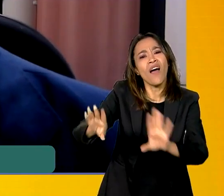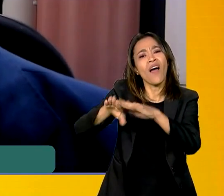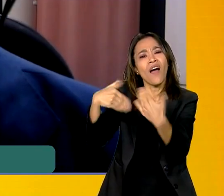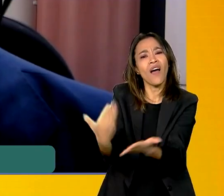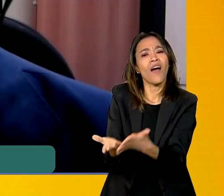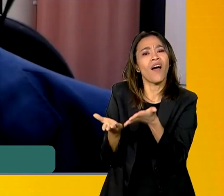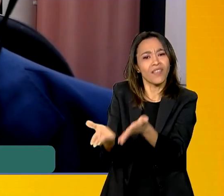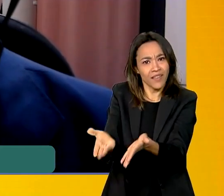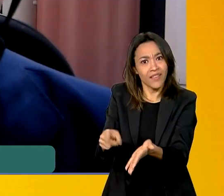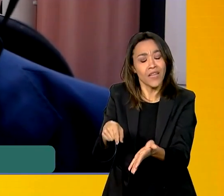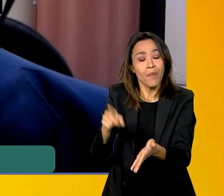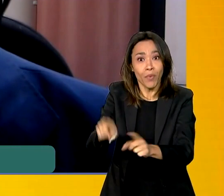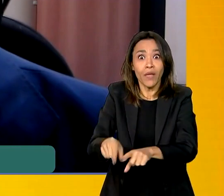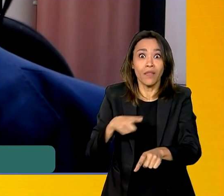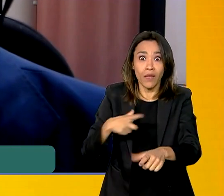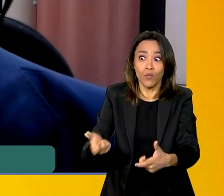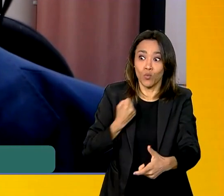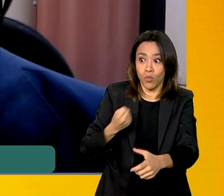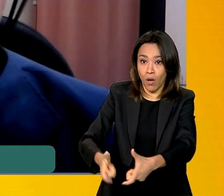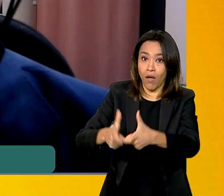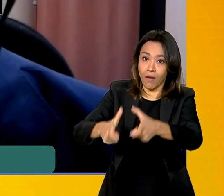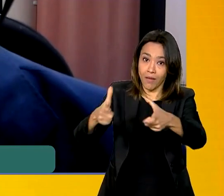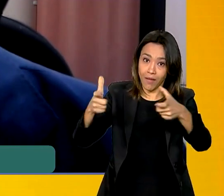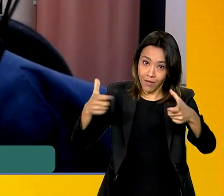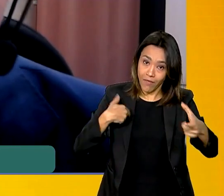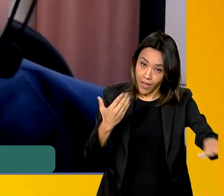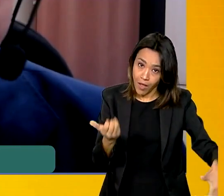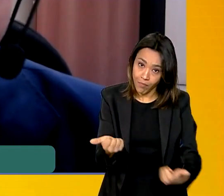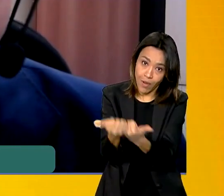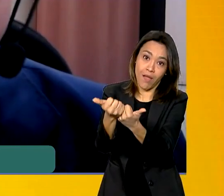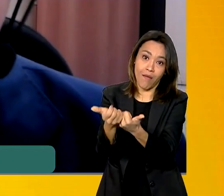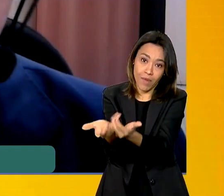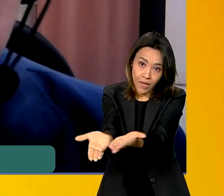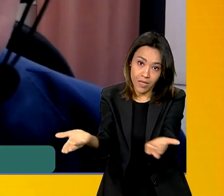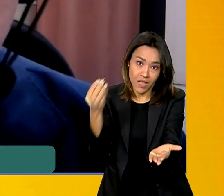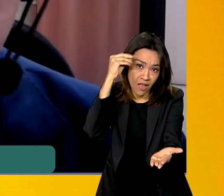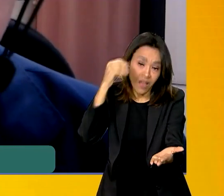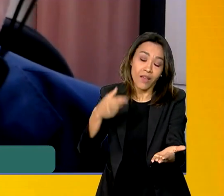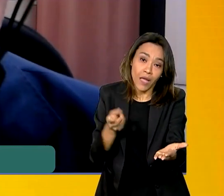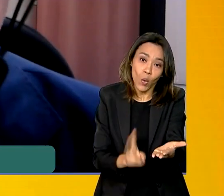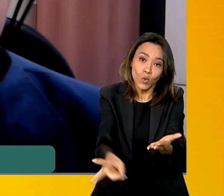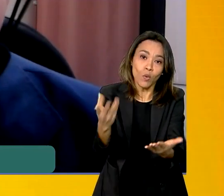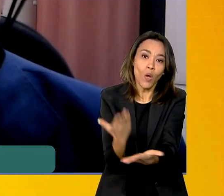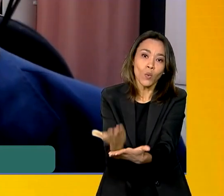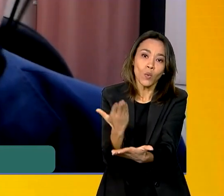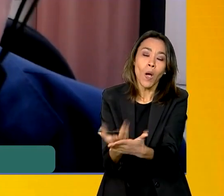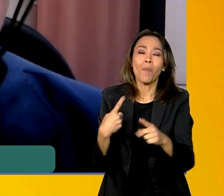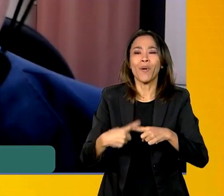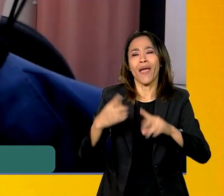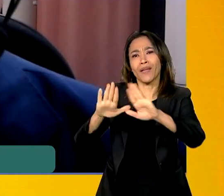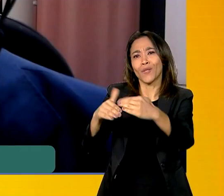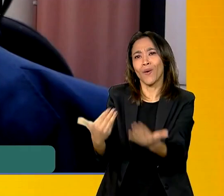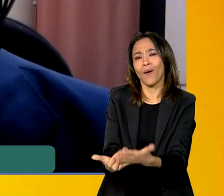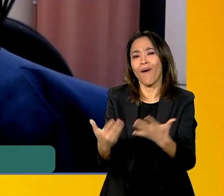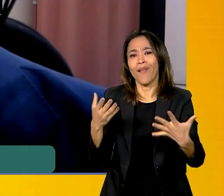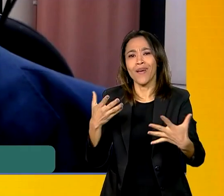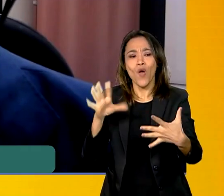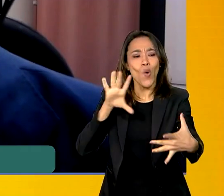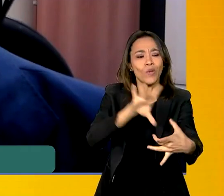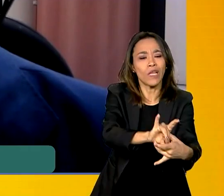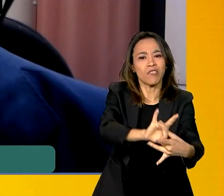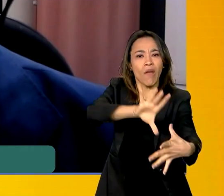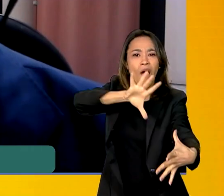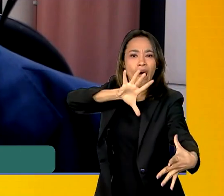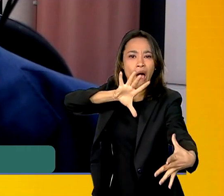populares. E também nas comunidades pesqueiras artesanas, até porque a escola não é uma escola contextualizada que dialoga com a realidade dessas